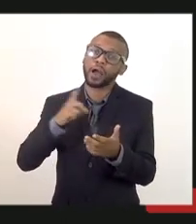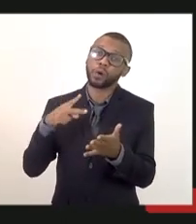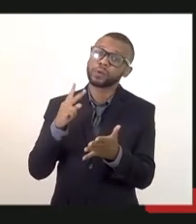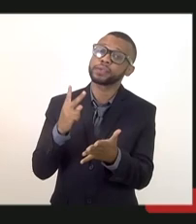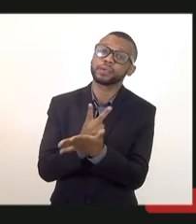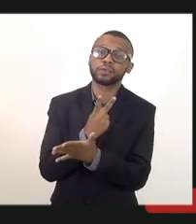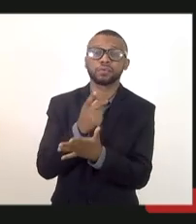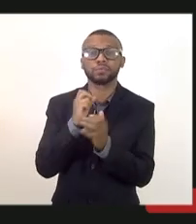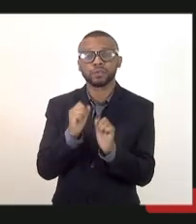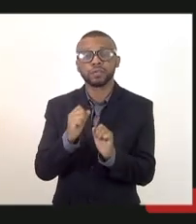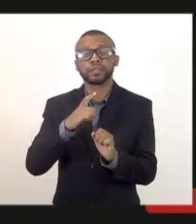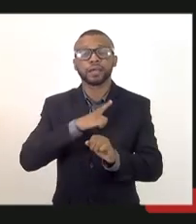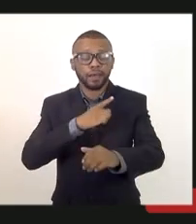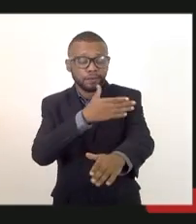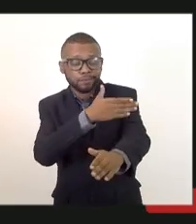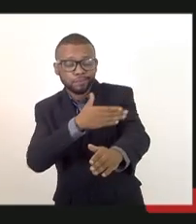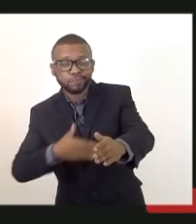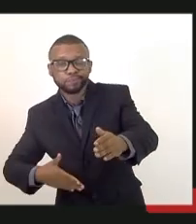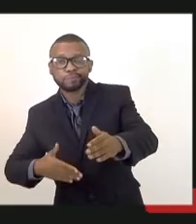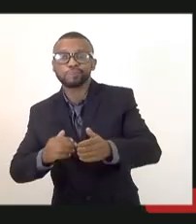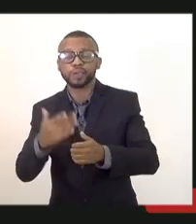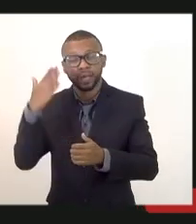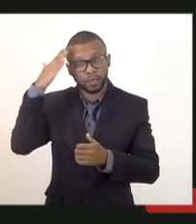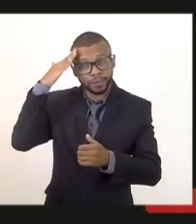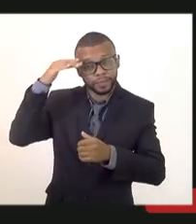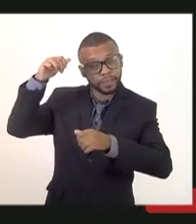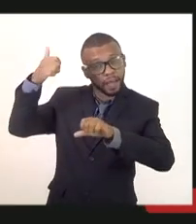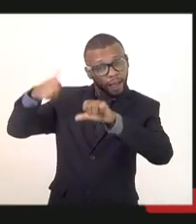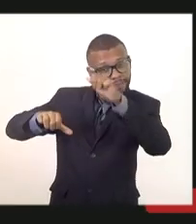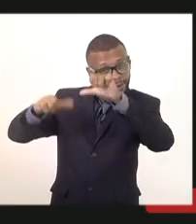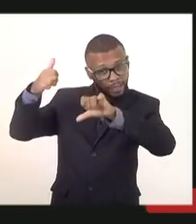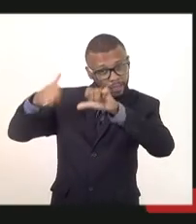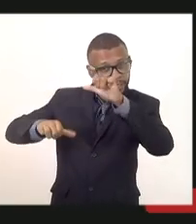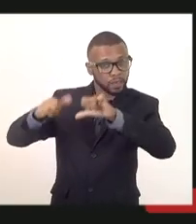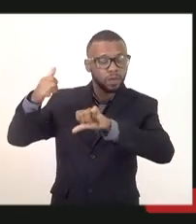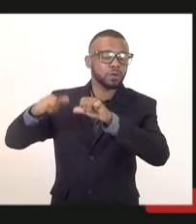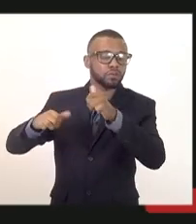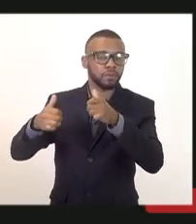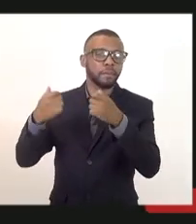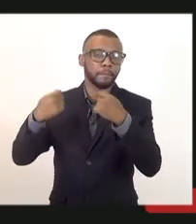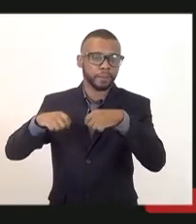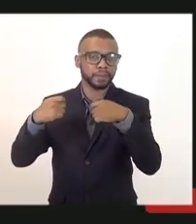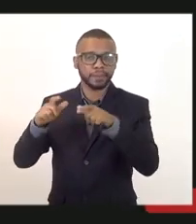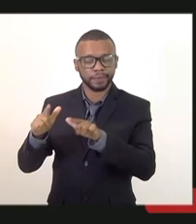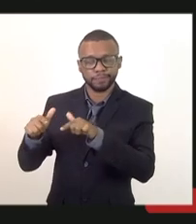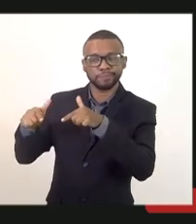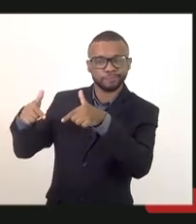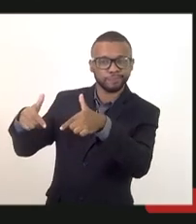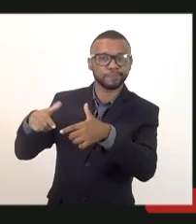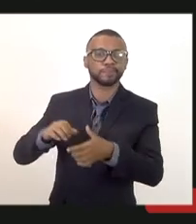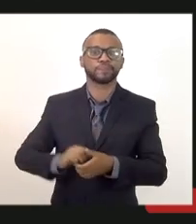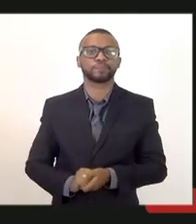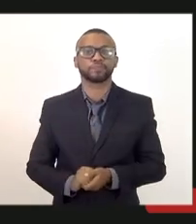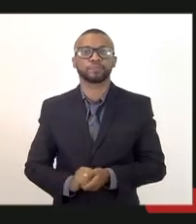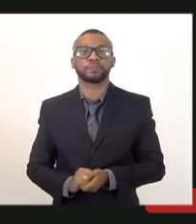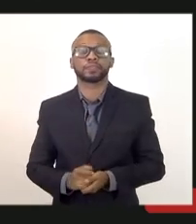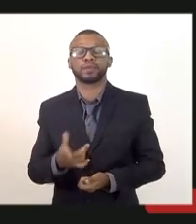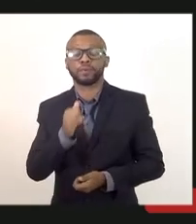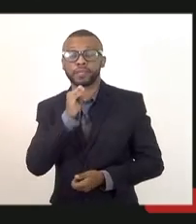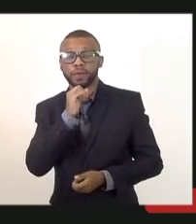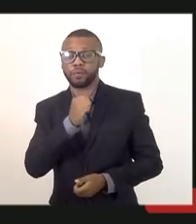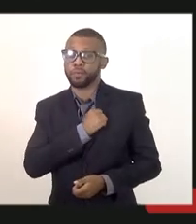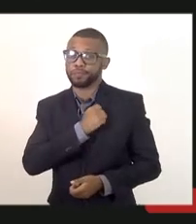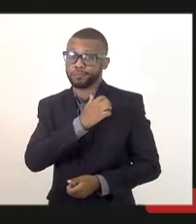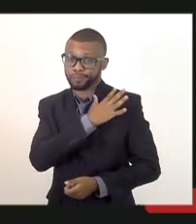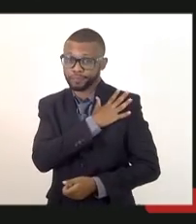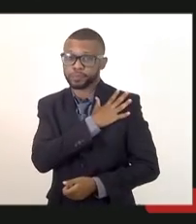essa avaliação tem que ser feita minha dúvida em relação ao TAF por exemplo os militares são avaliados como o coronel